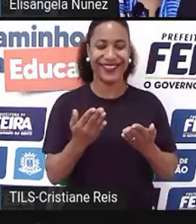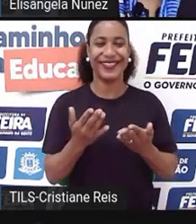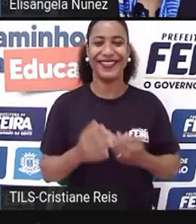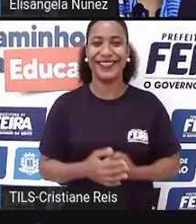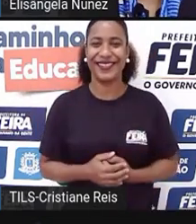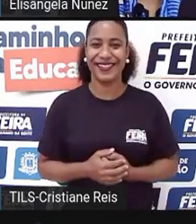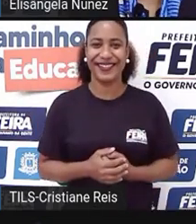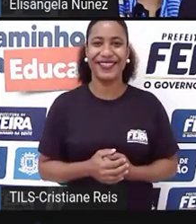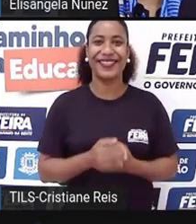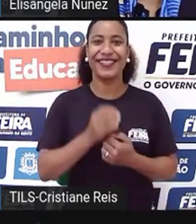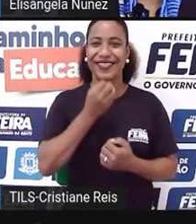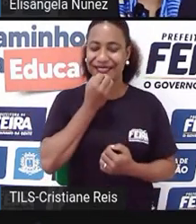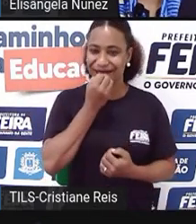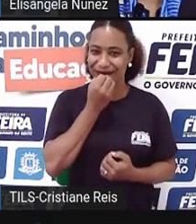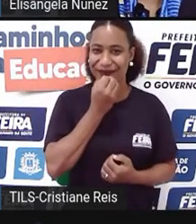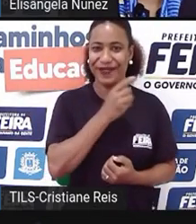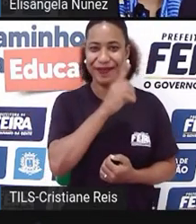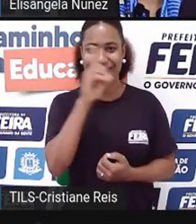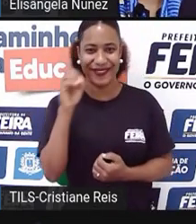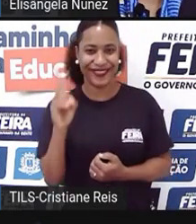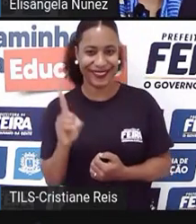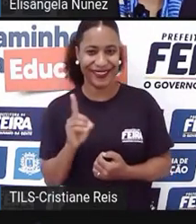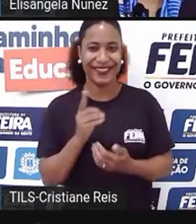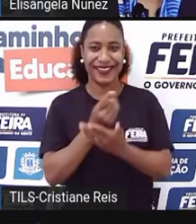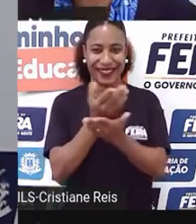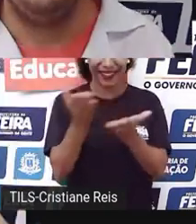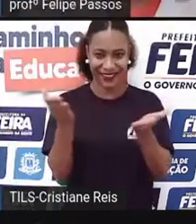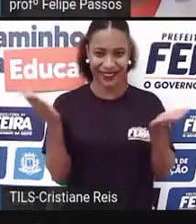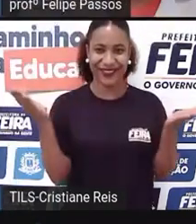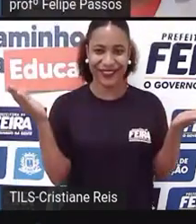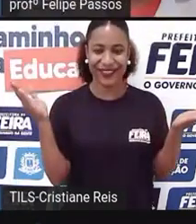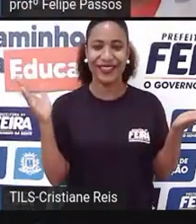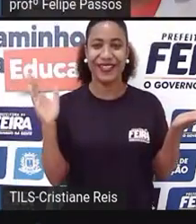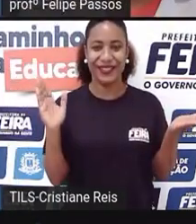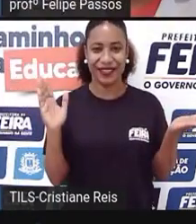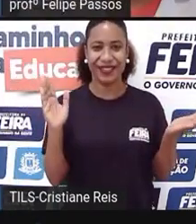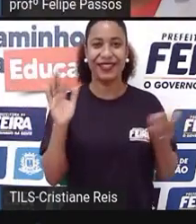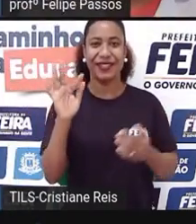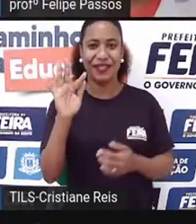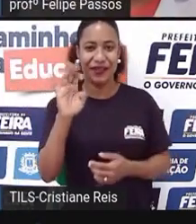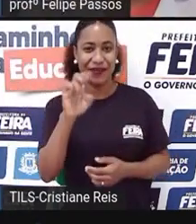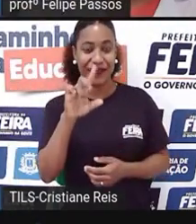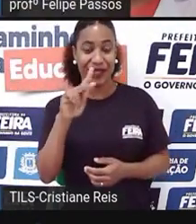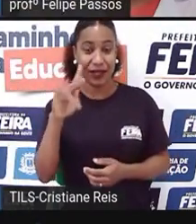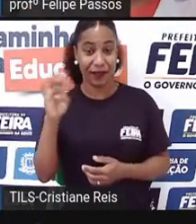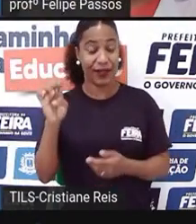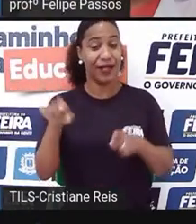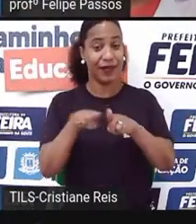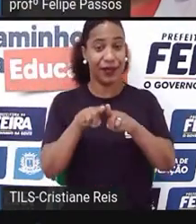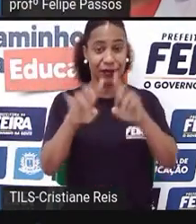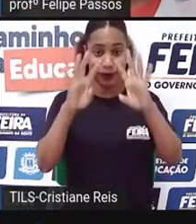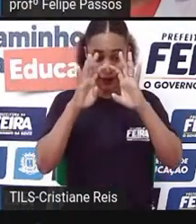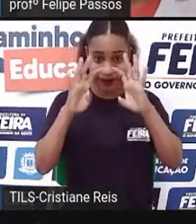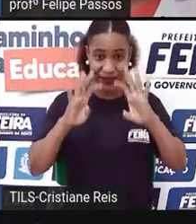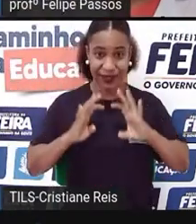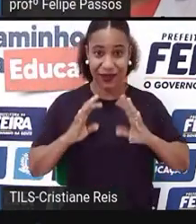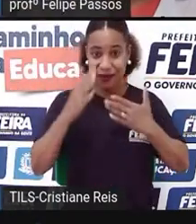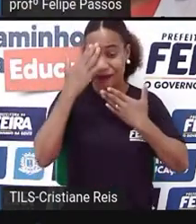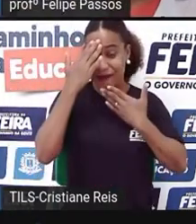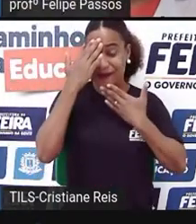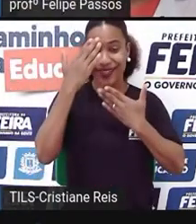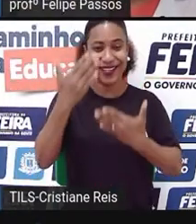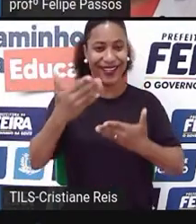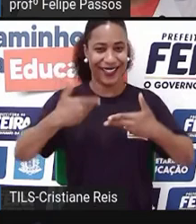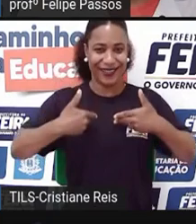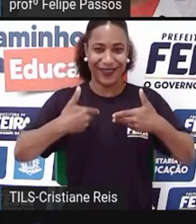dia, boa tarde a todos, Felipe, todos os que nos assistem. Obrigada pelo convite, é um prazer